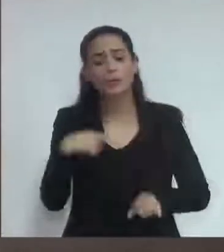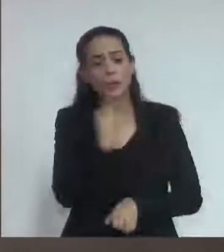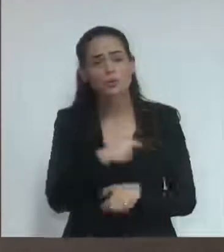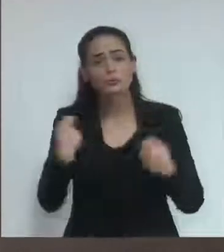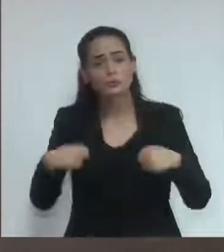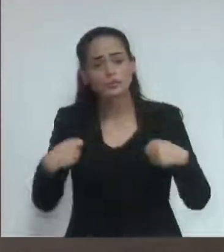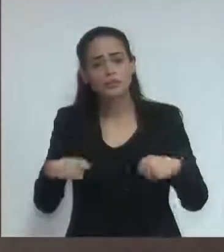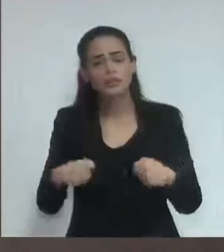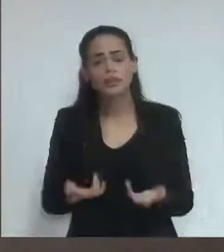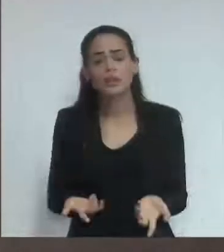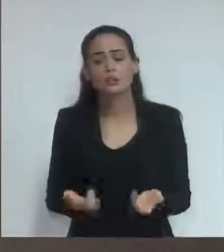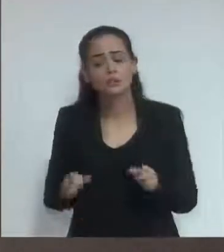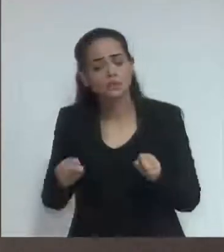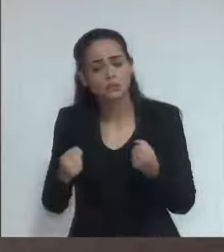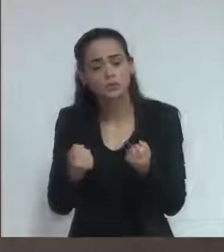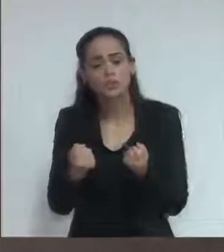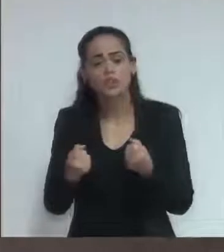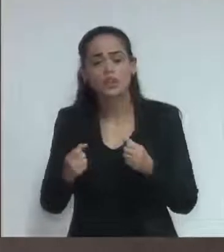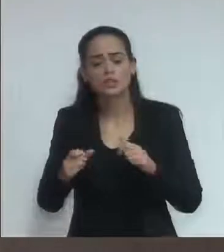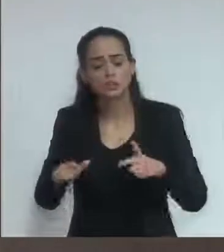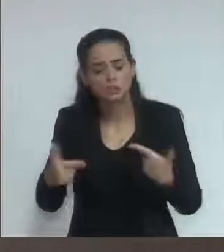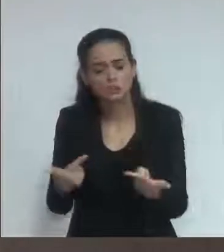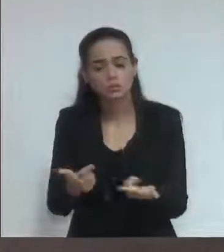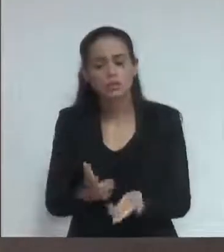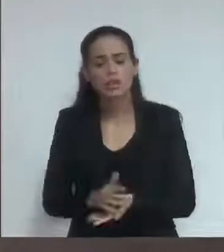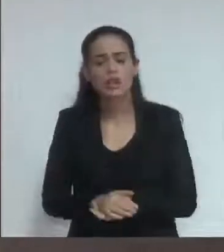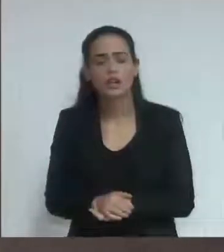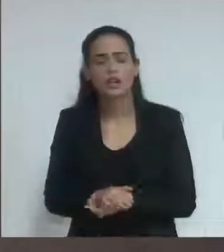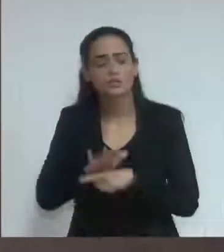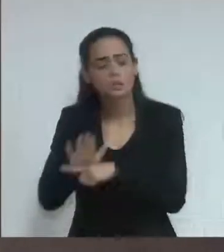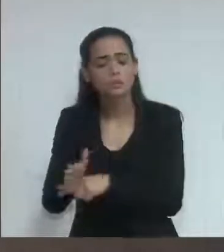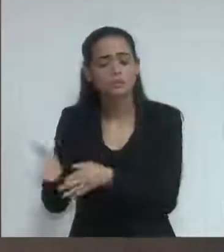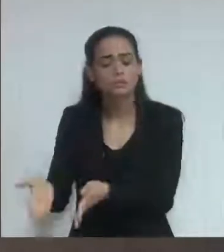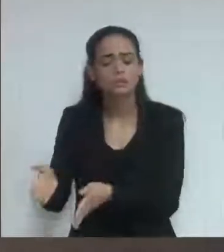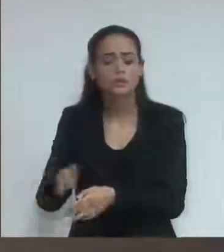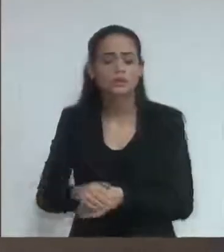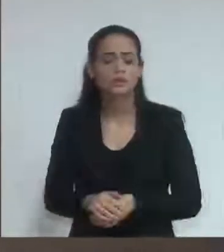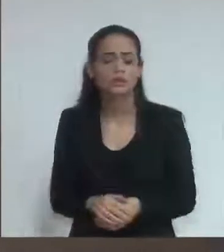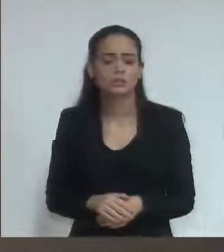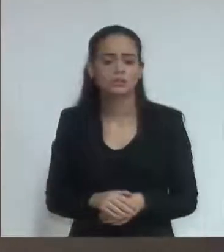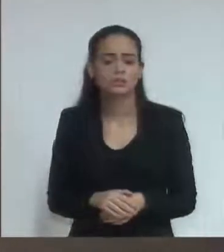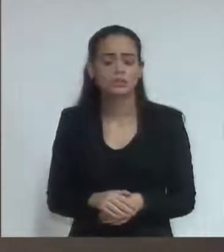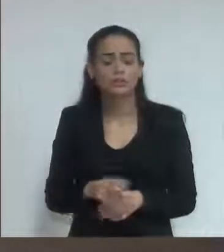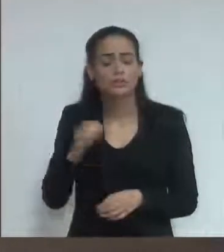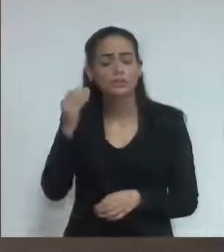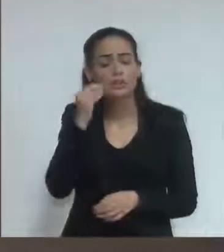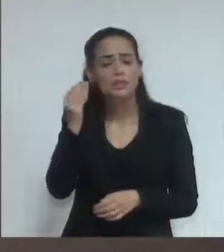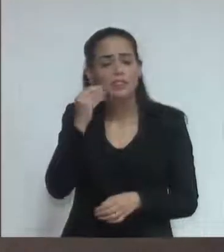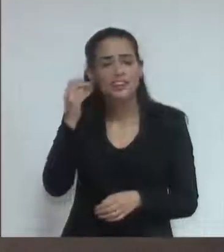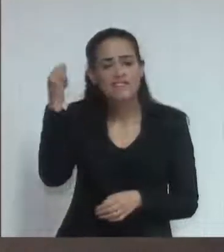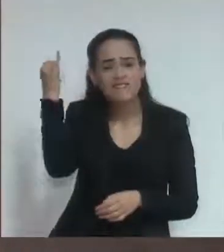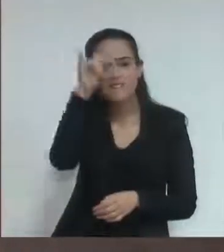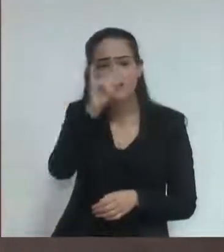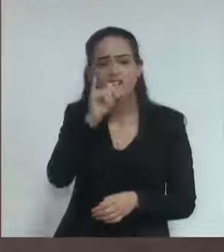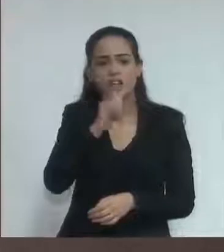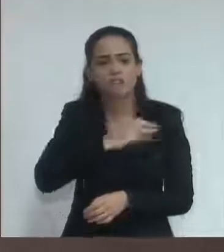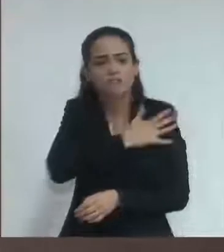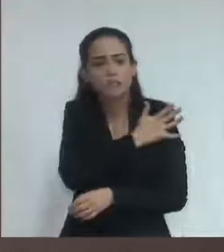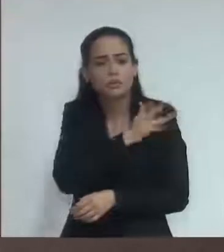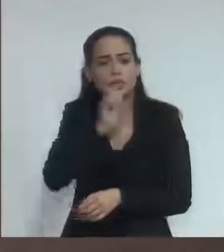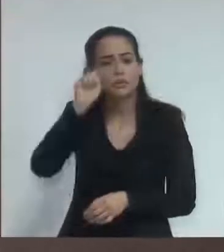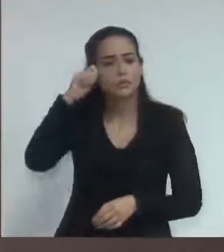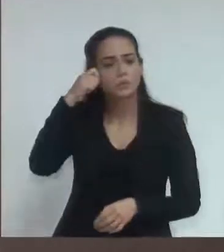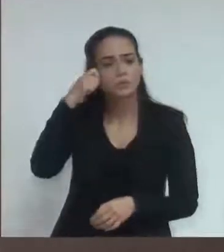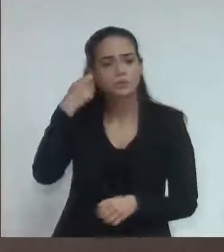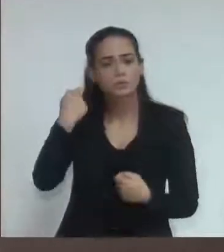aceitar nos dias de hoje ainda racismo no nosso país ainda racismo no